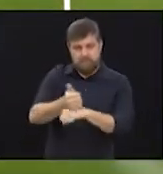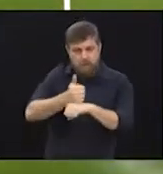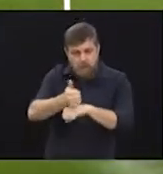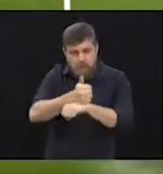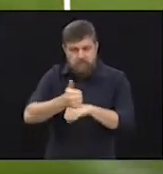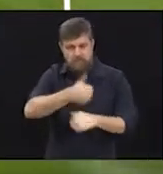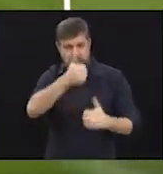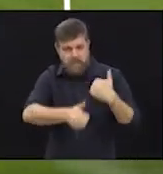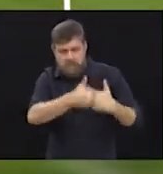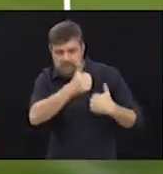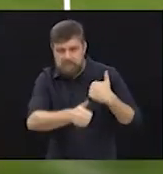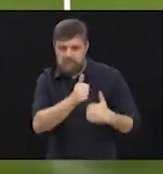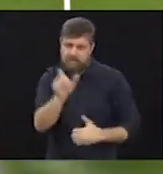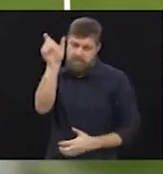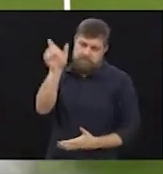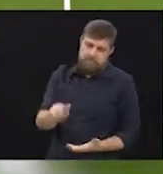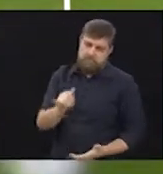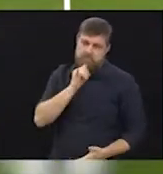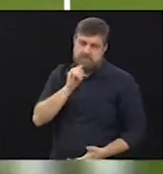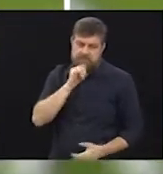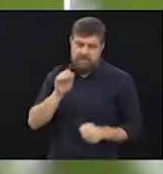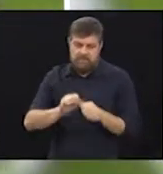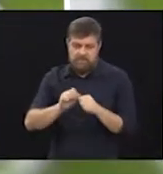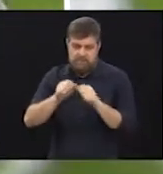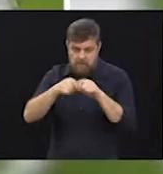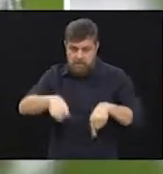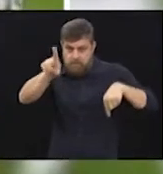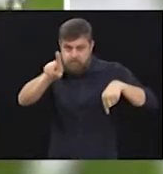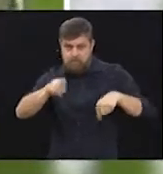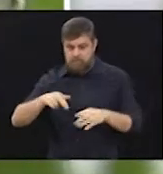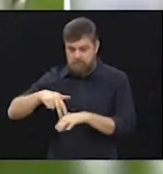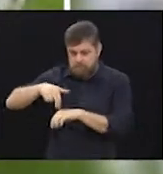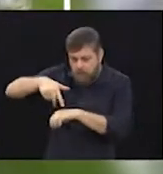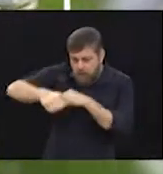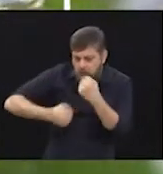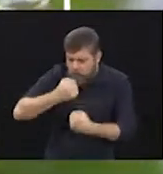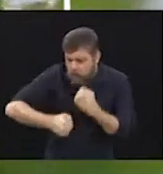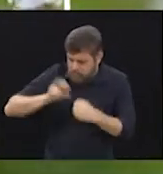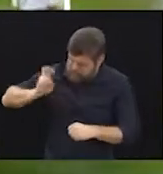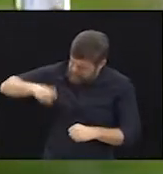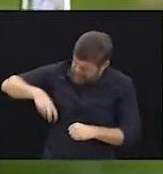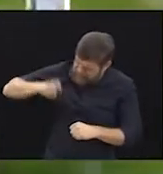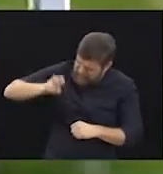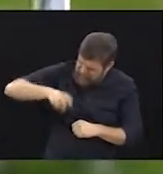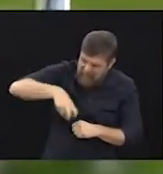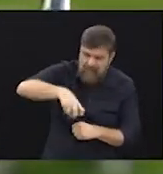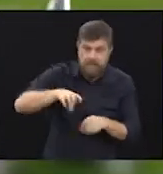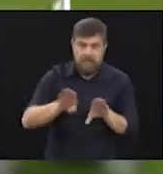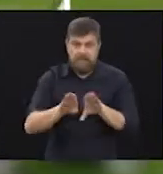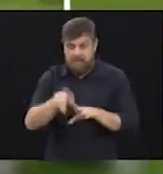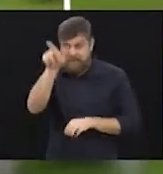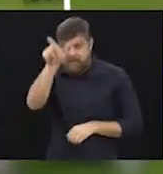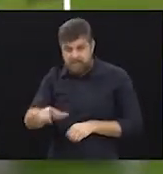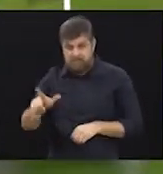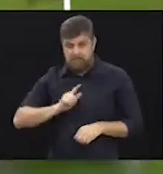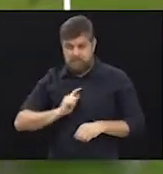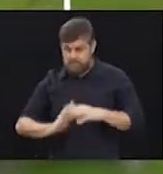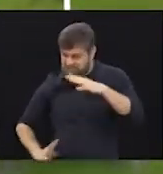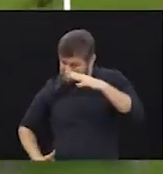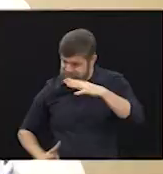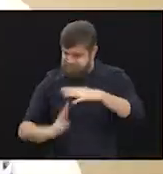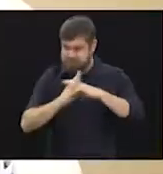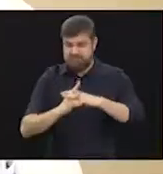exemplo, como alguém que faz ginástica olímpica, alguém que corre maratonas, então, é um uso demasiado ligado da